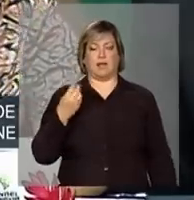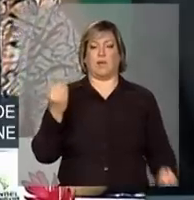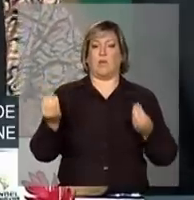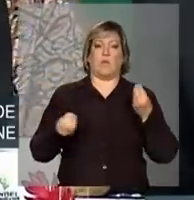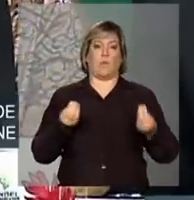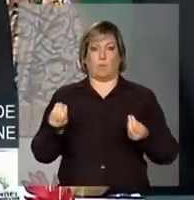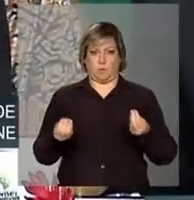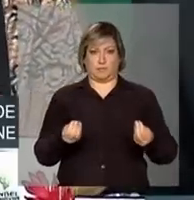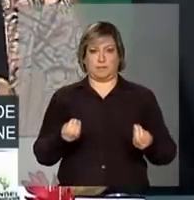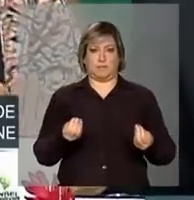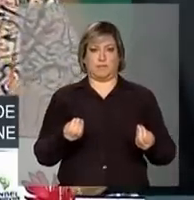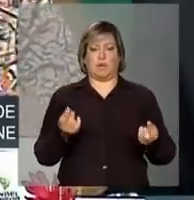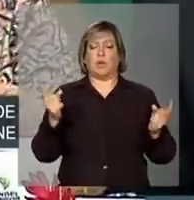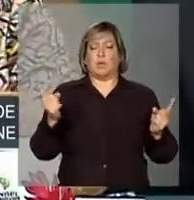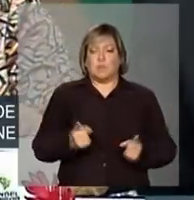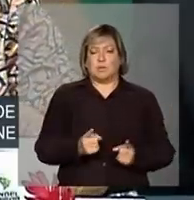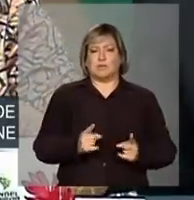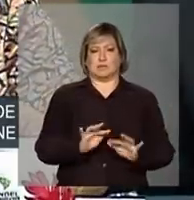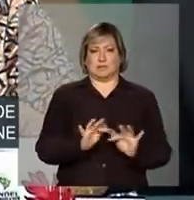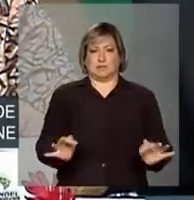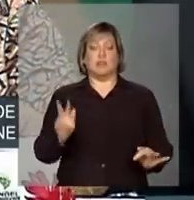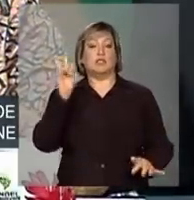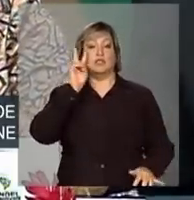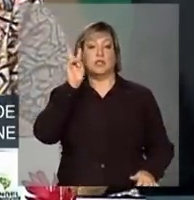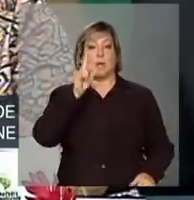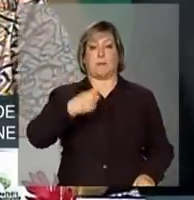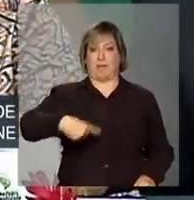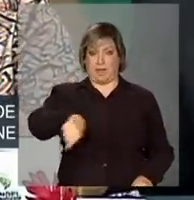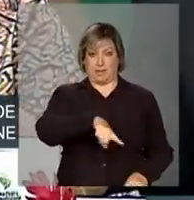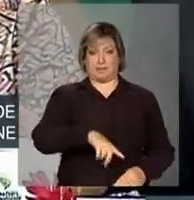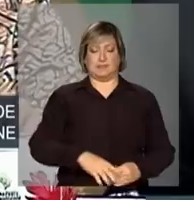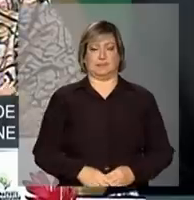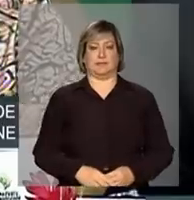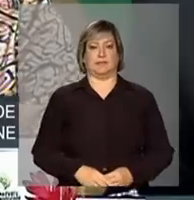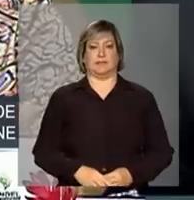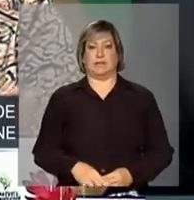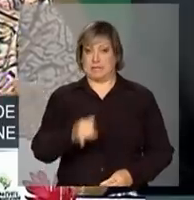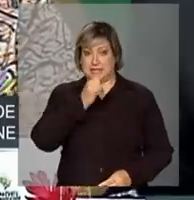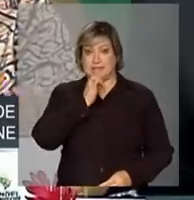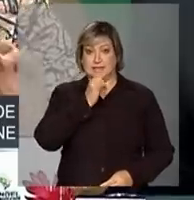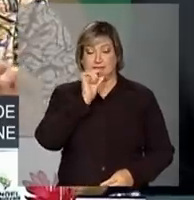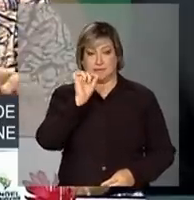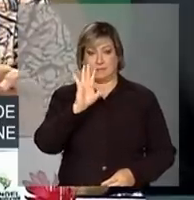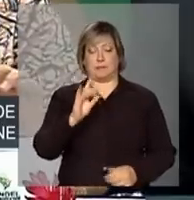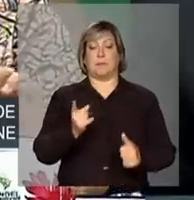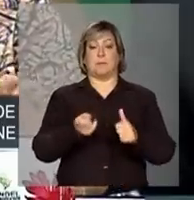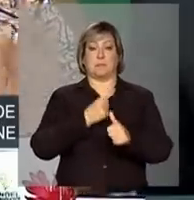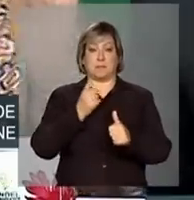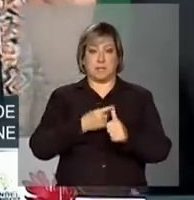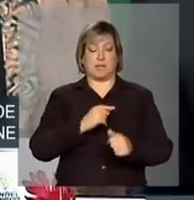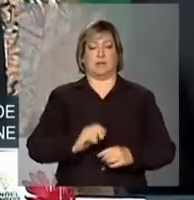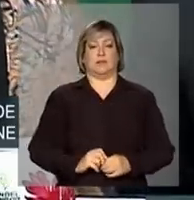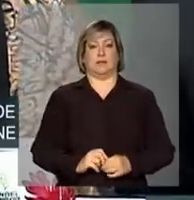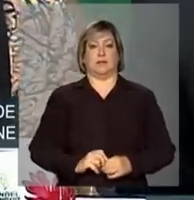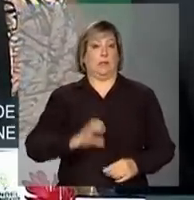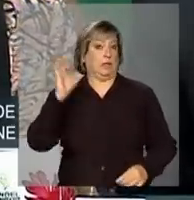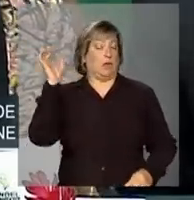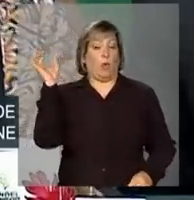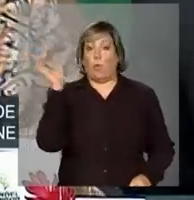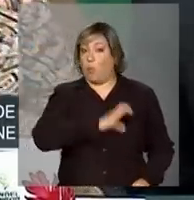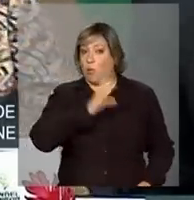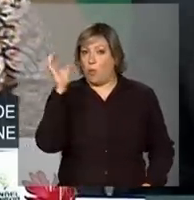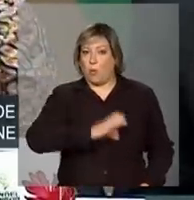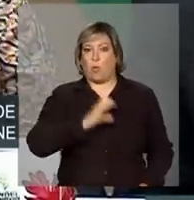curta a respeito delas. Por exemplo, primeira medida emergencial